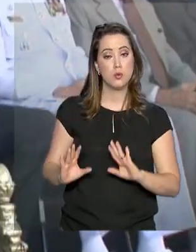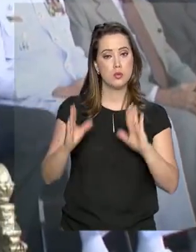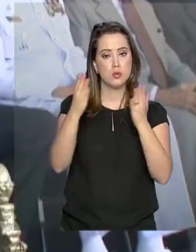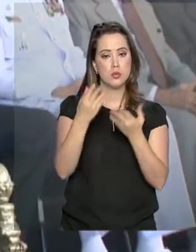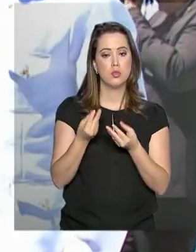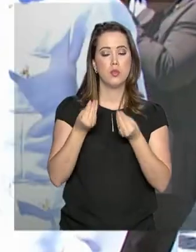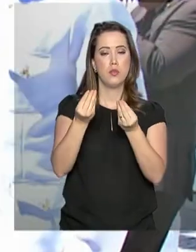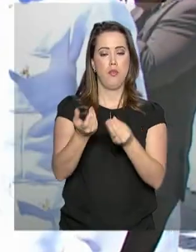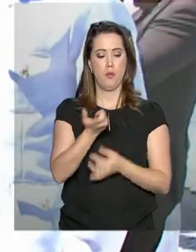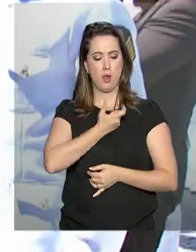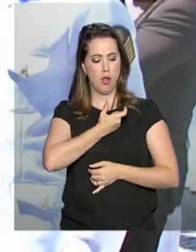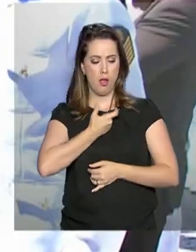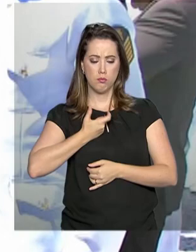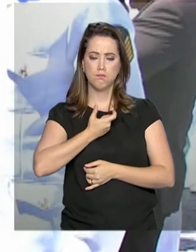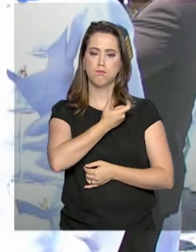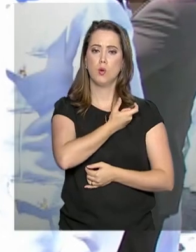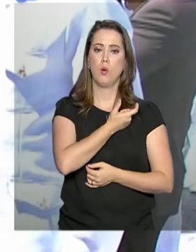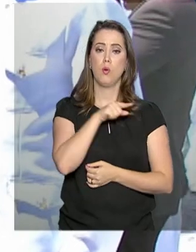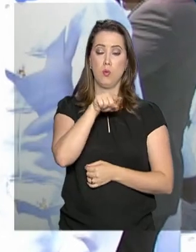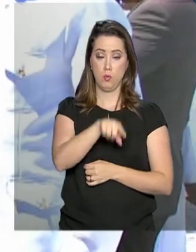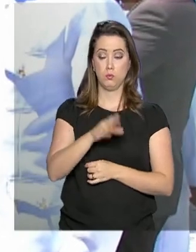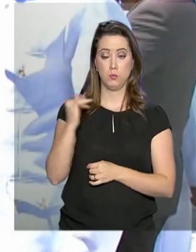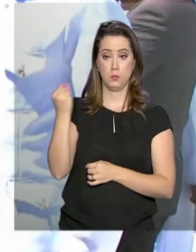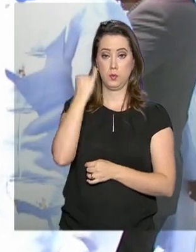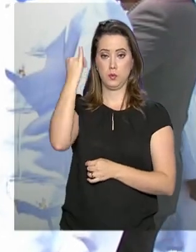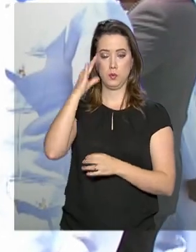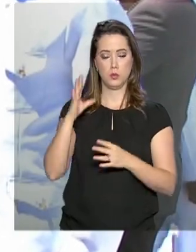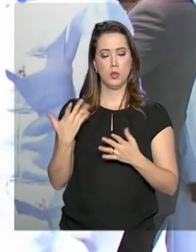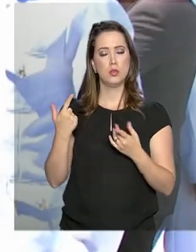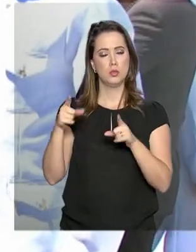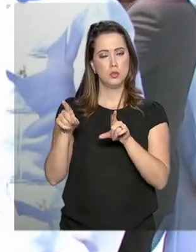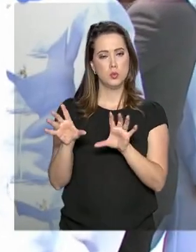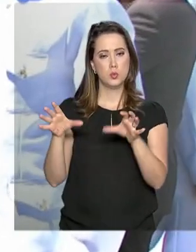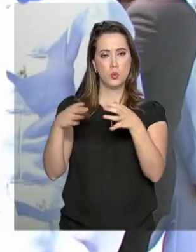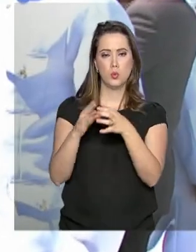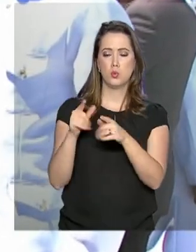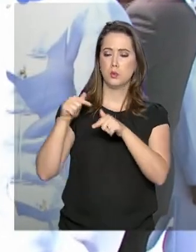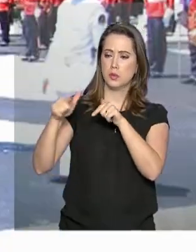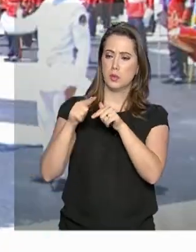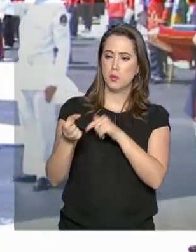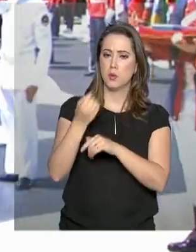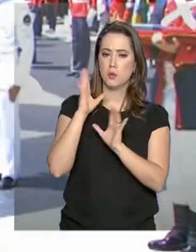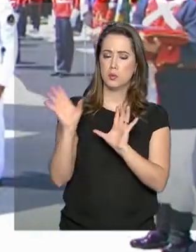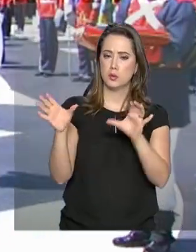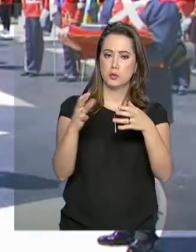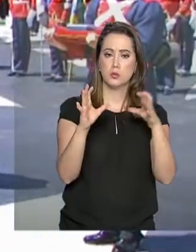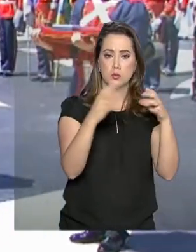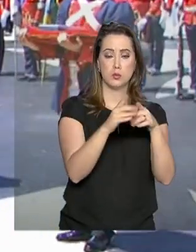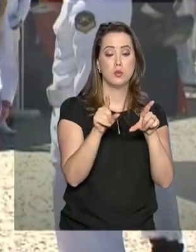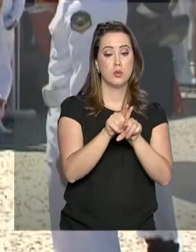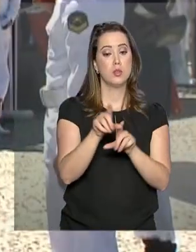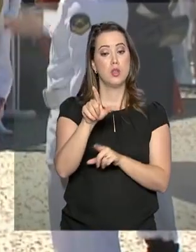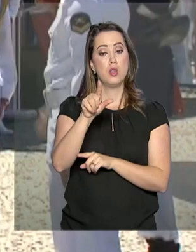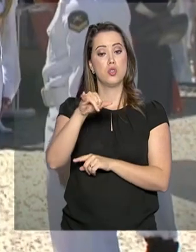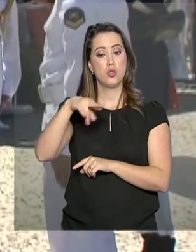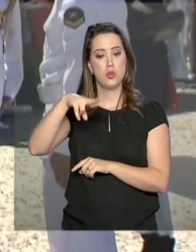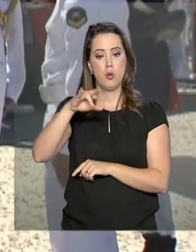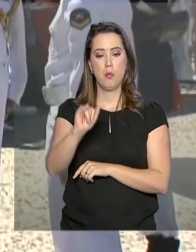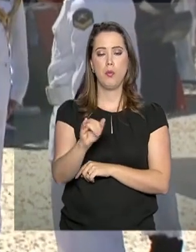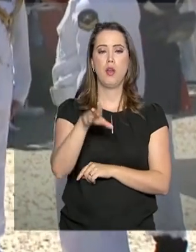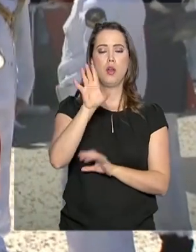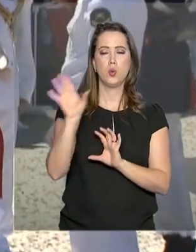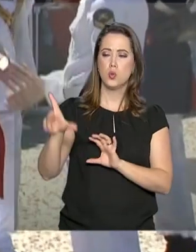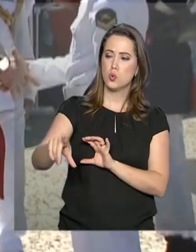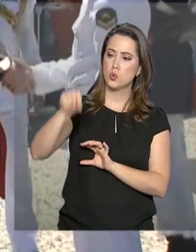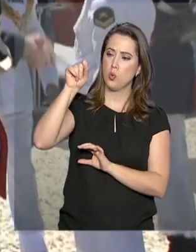distribuídas as medalhas do mérito anfíbio para os destaques em suas atividades. O cabo Gilmário Lima, escolhido o